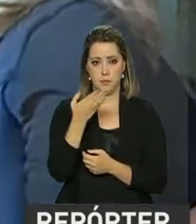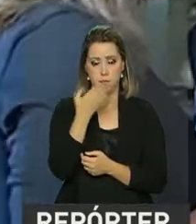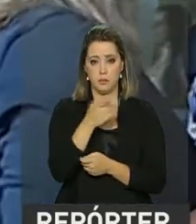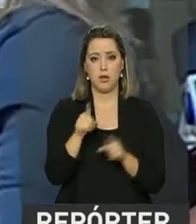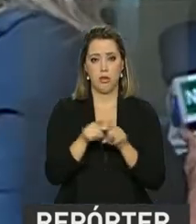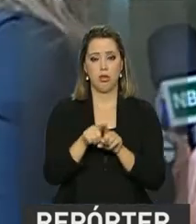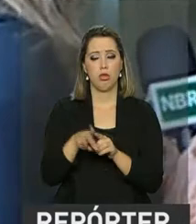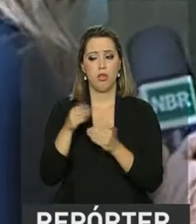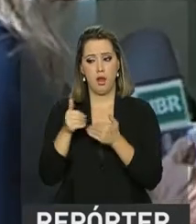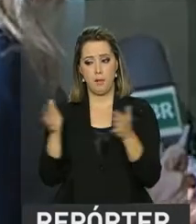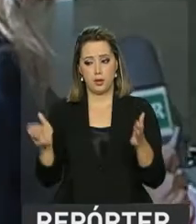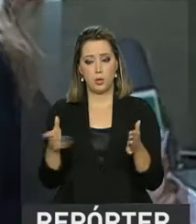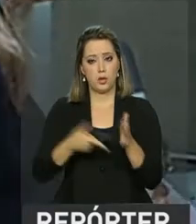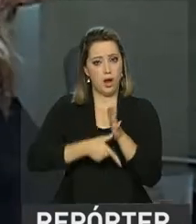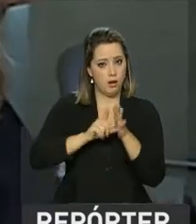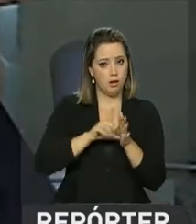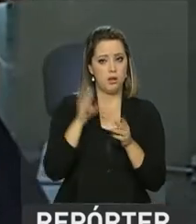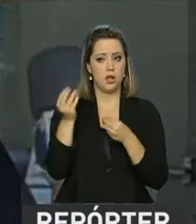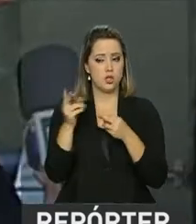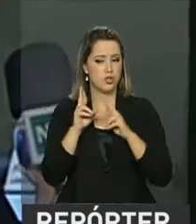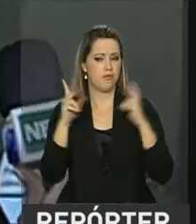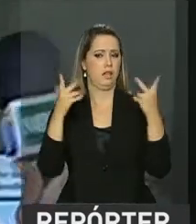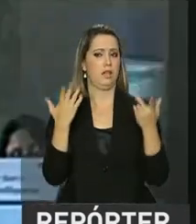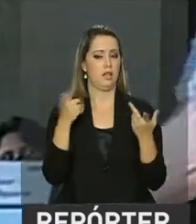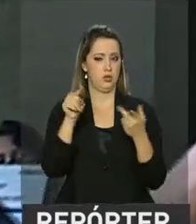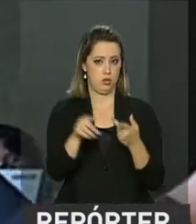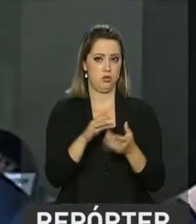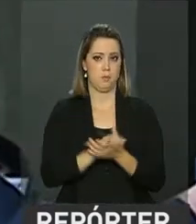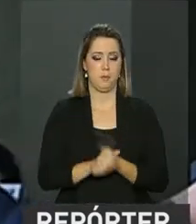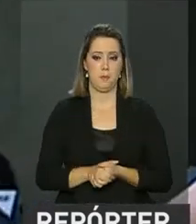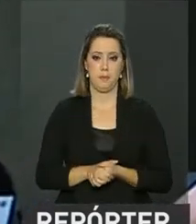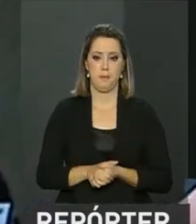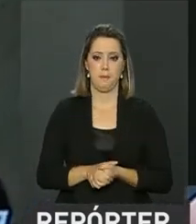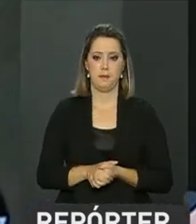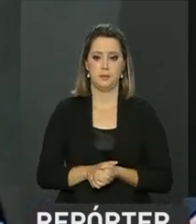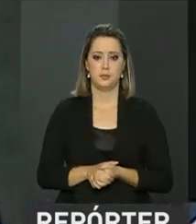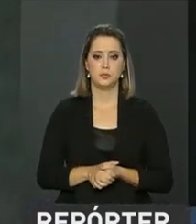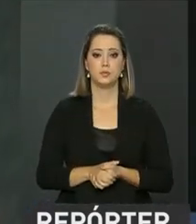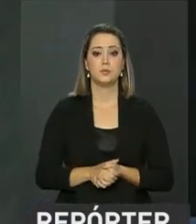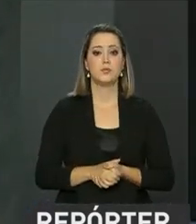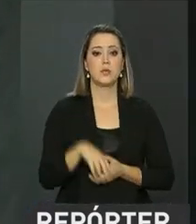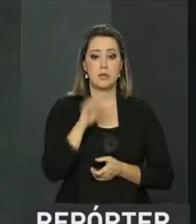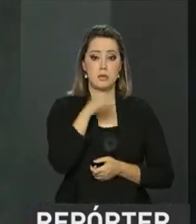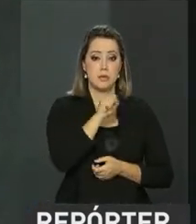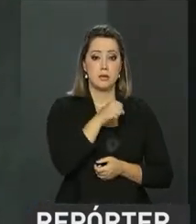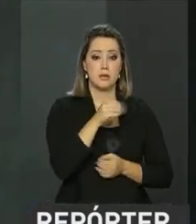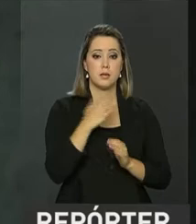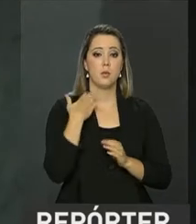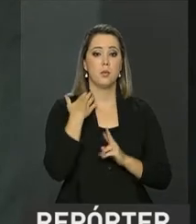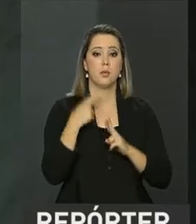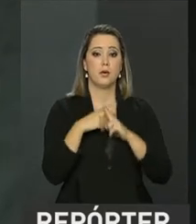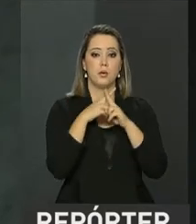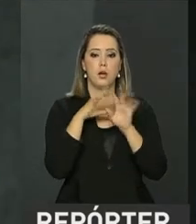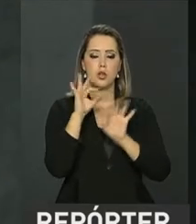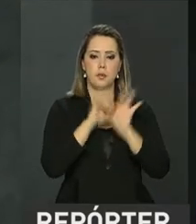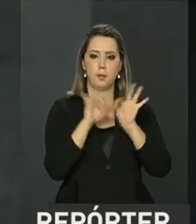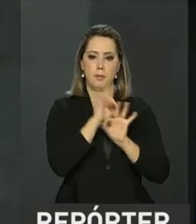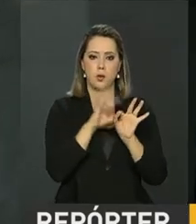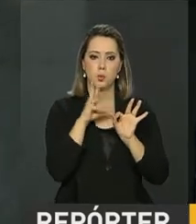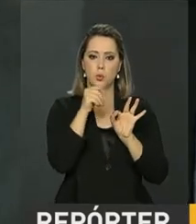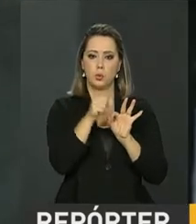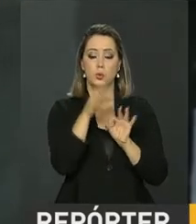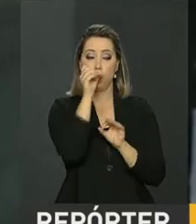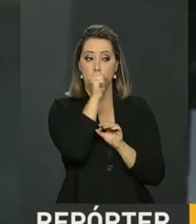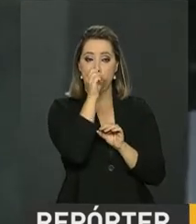agências, como das outras vezes, para poder atender aí esses cidadãos? Perfeito. A Caixa se preparou para isso. E, a partir de